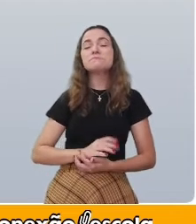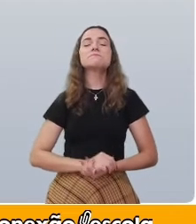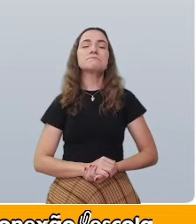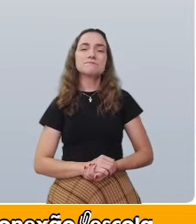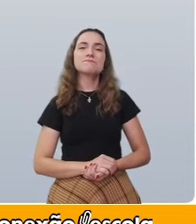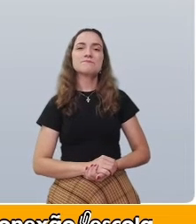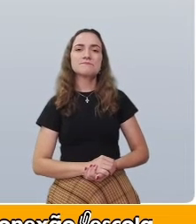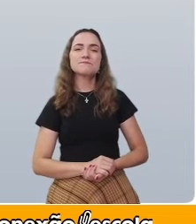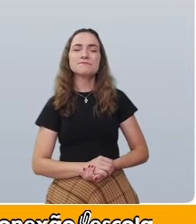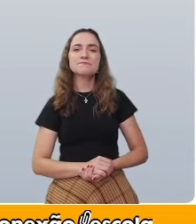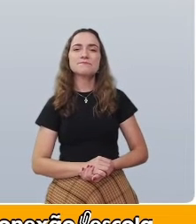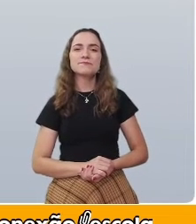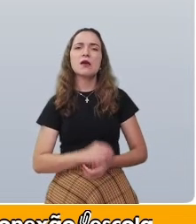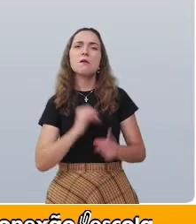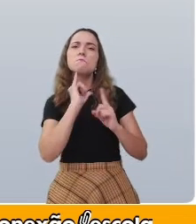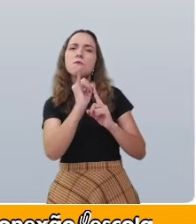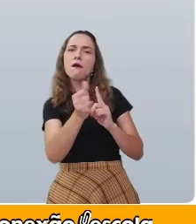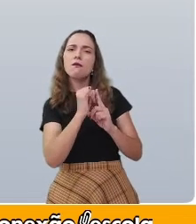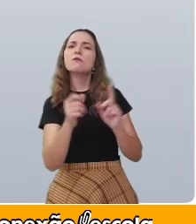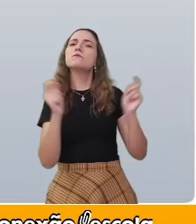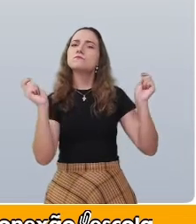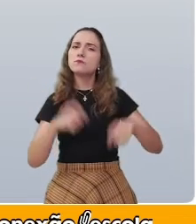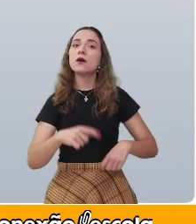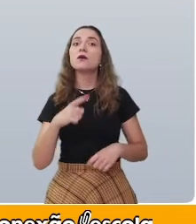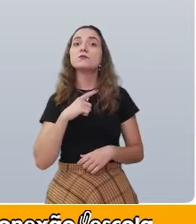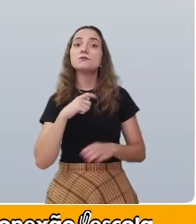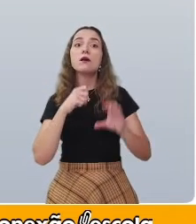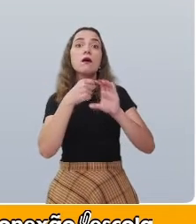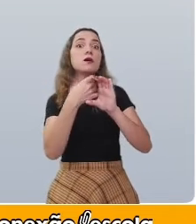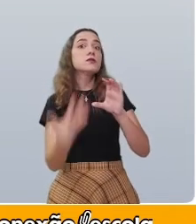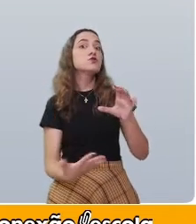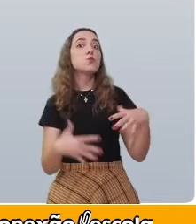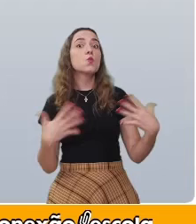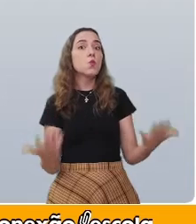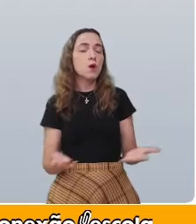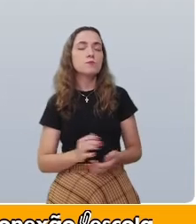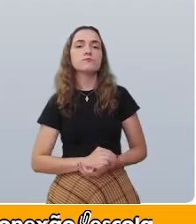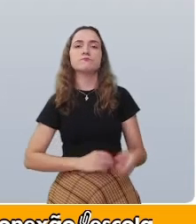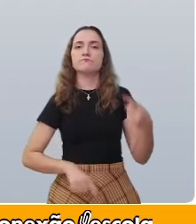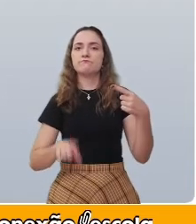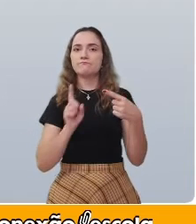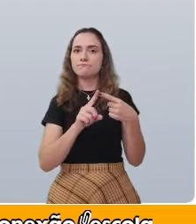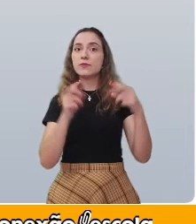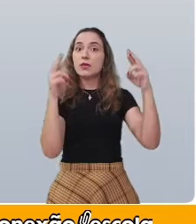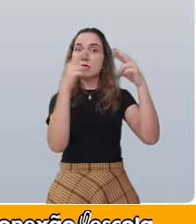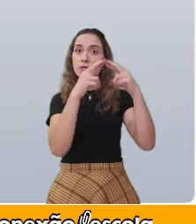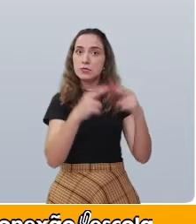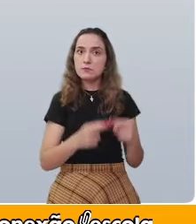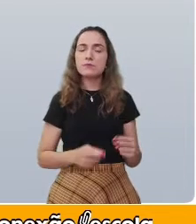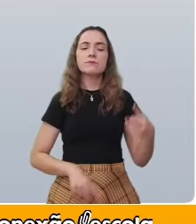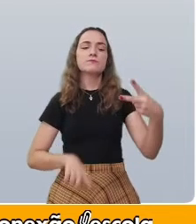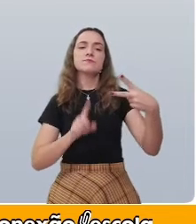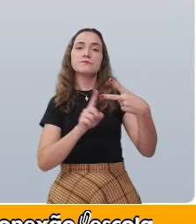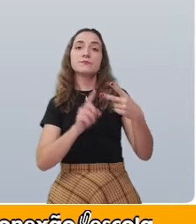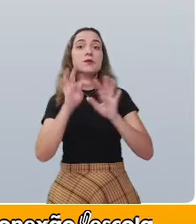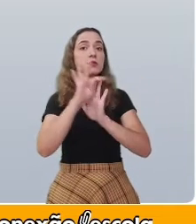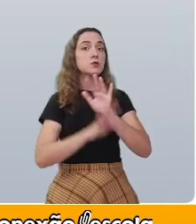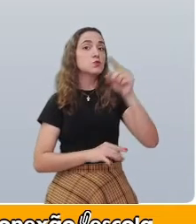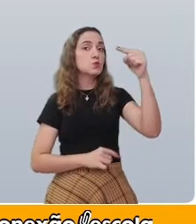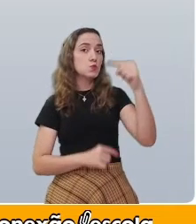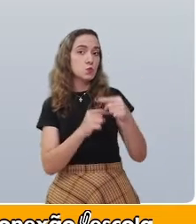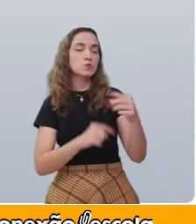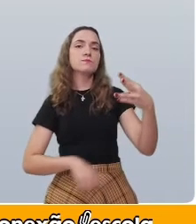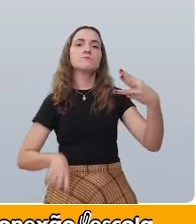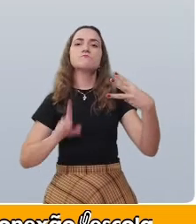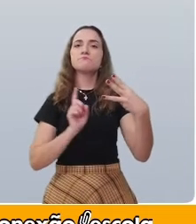As parlendas apresentam as seguintes características. Presença de rimas, texto curto,